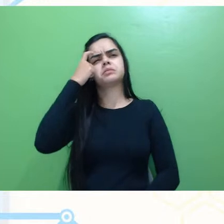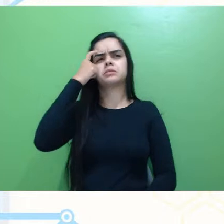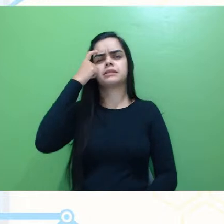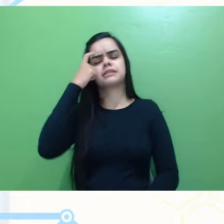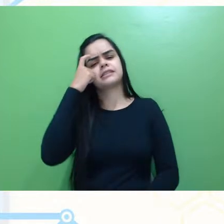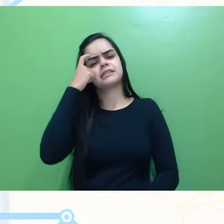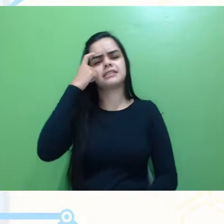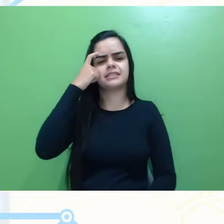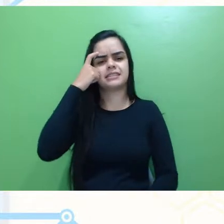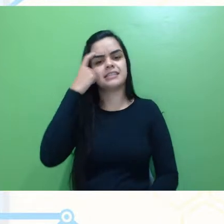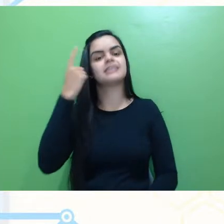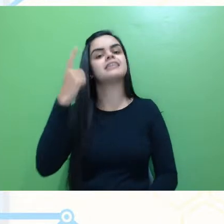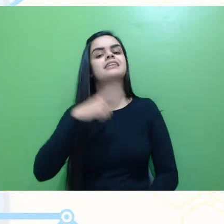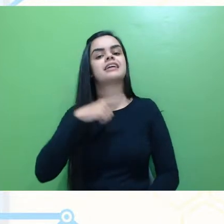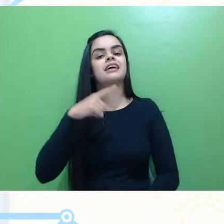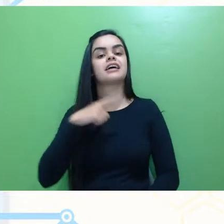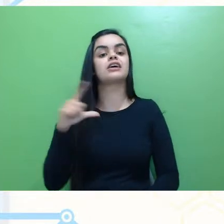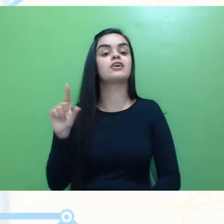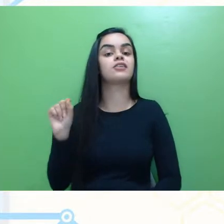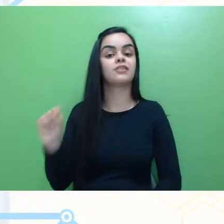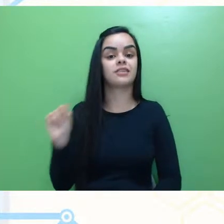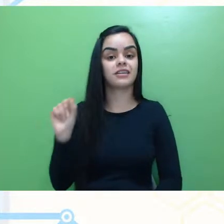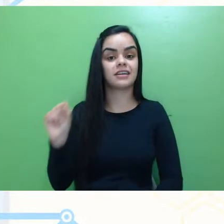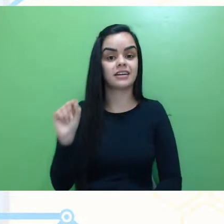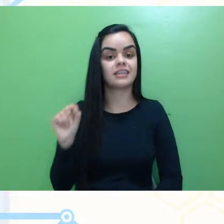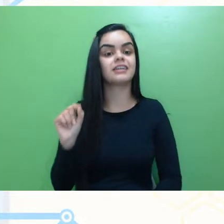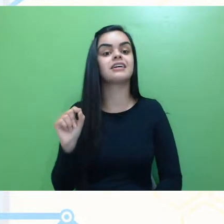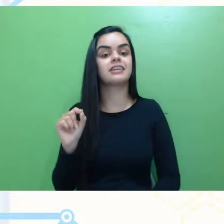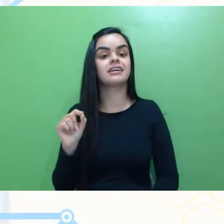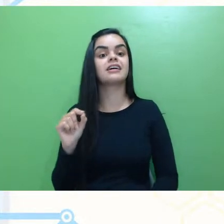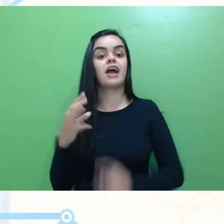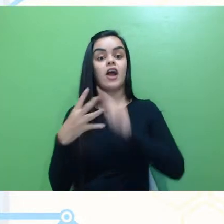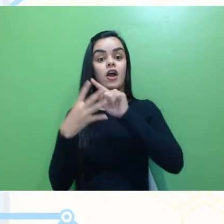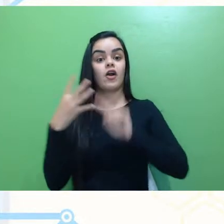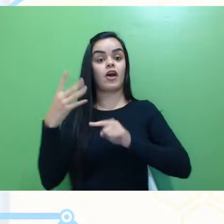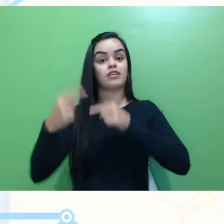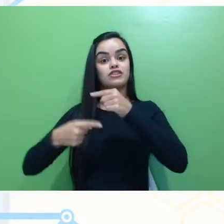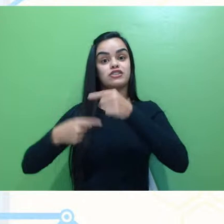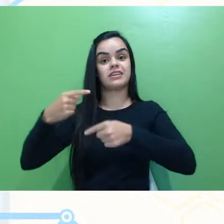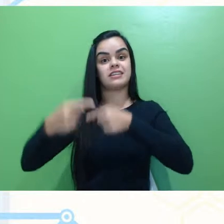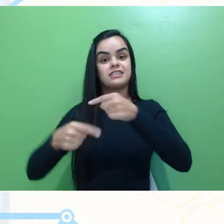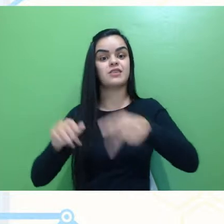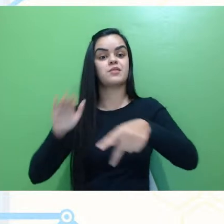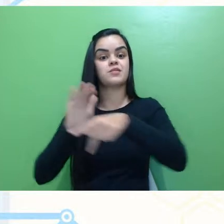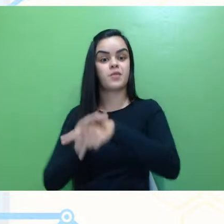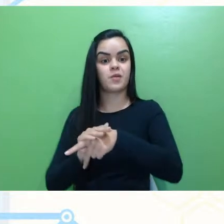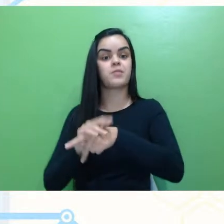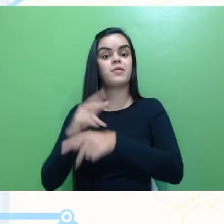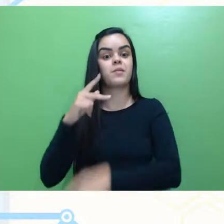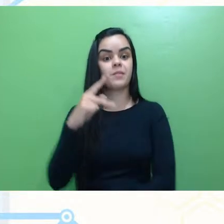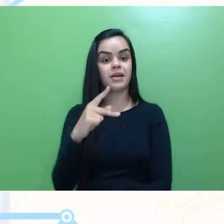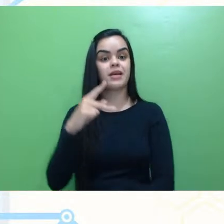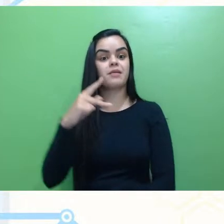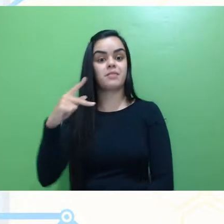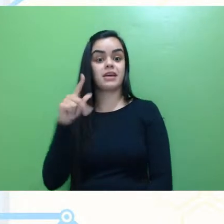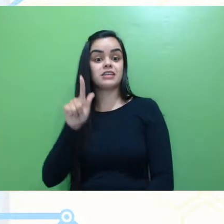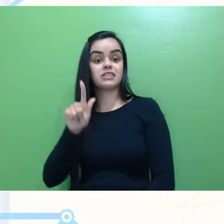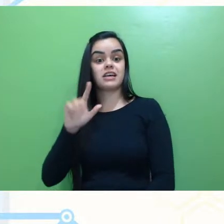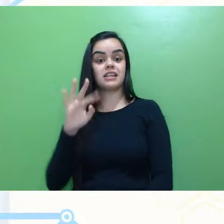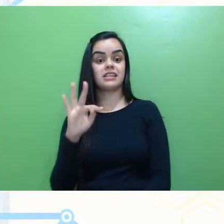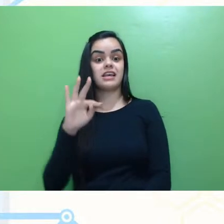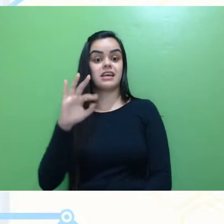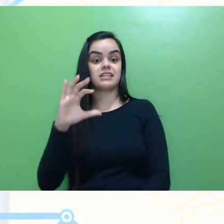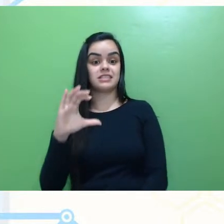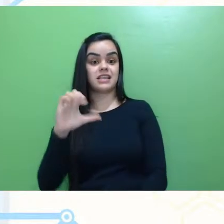temos aqui praticamente as quatro gerações do programa do PPG-CTS representadas, né,